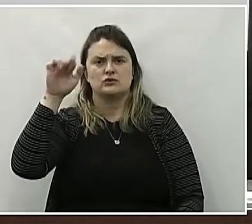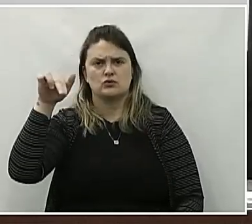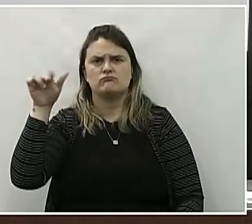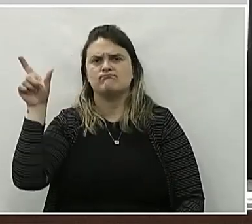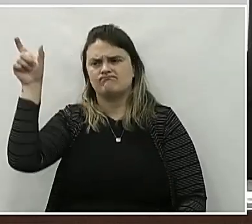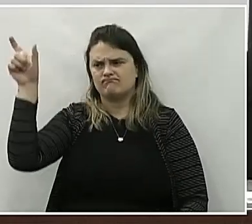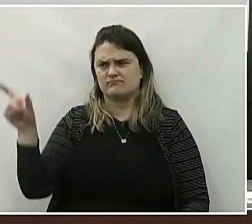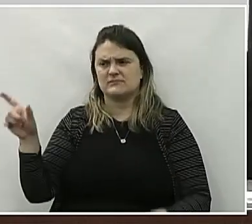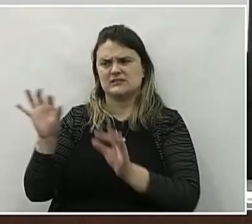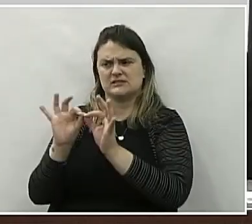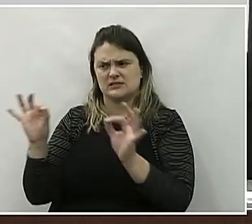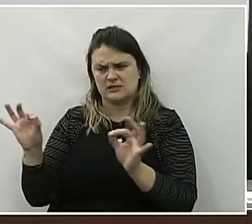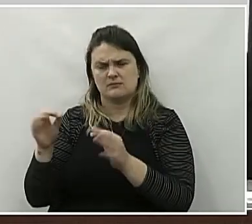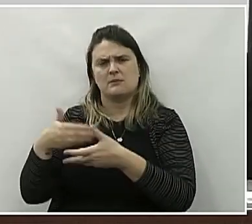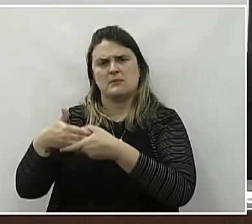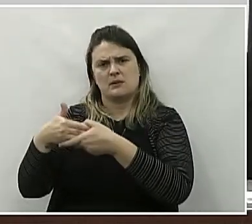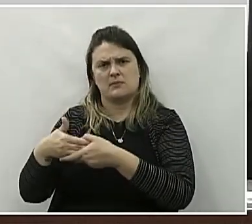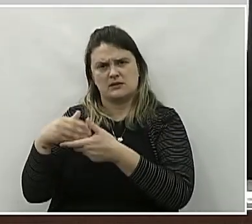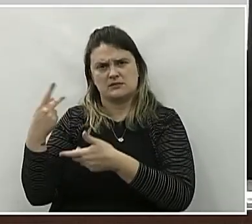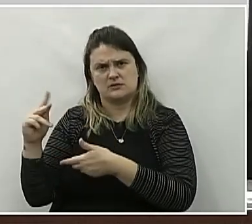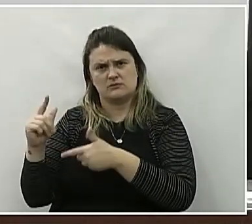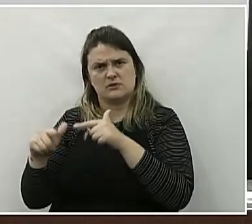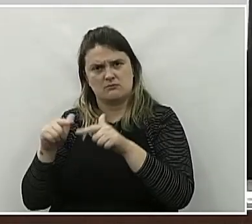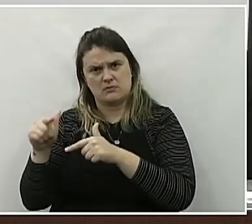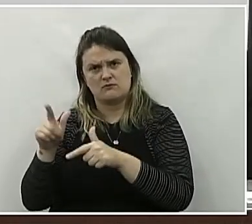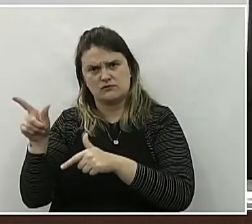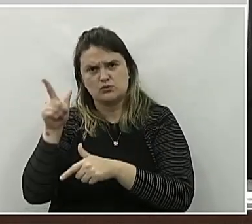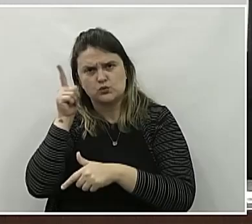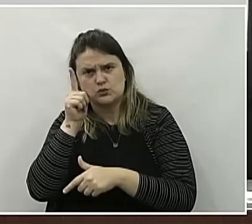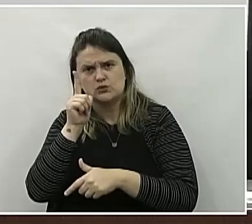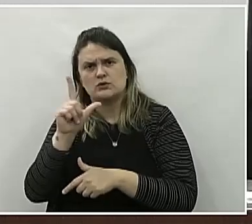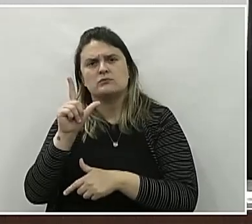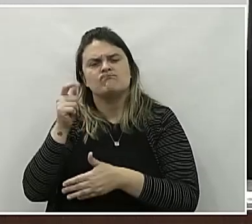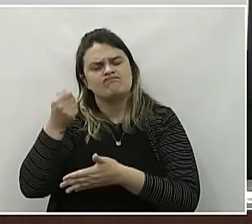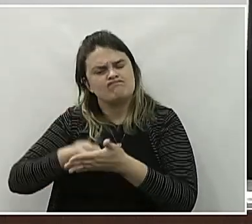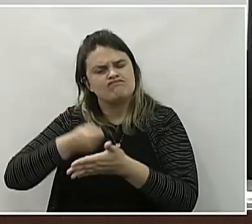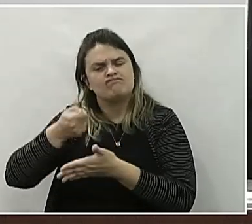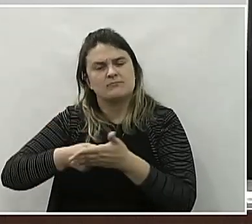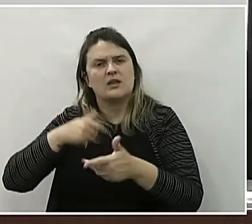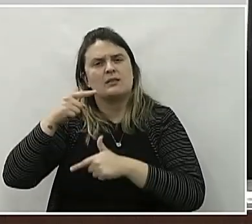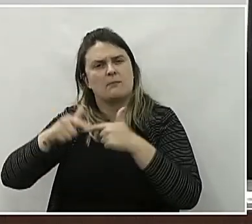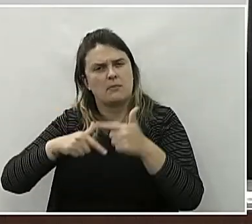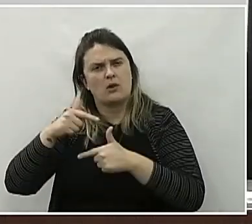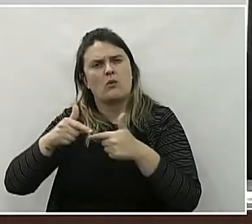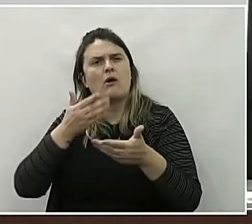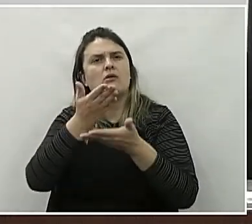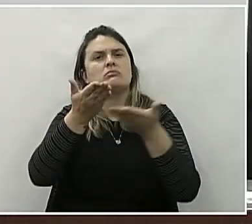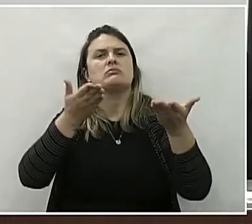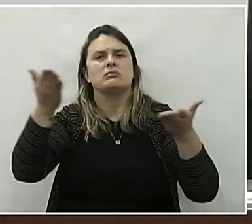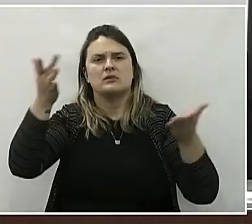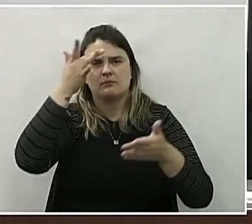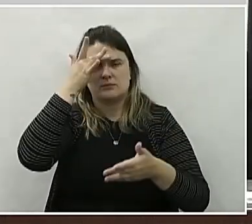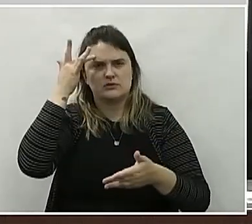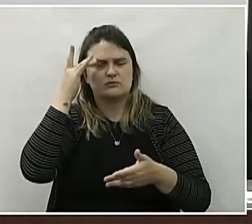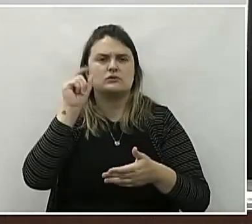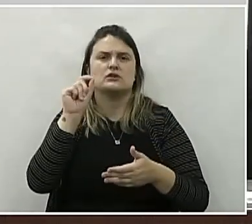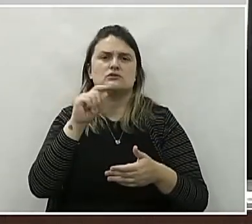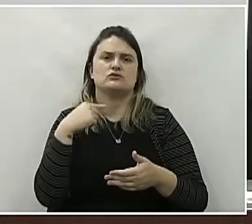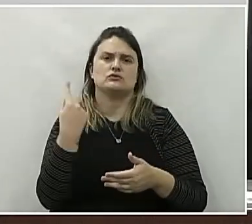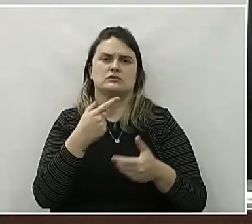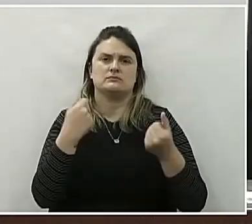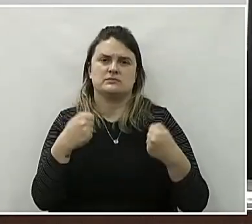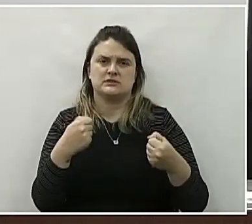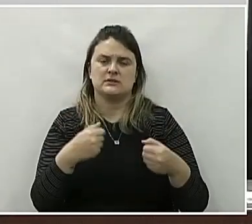rapaz humilde, parabéns, Anderson, pelo teu trabalho, buscou, trabalhou, atende o povo e é isso que nós precisamos.